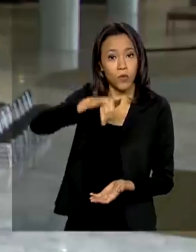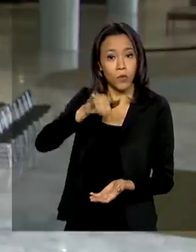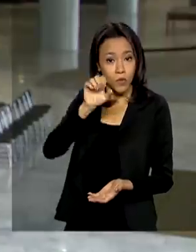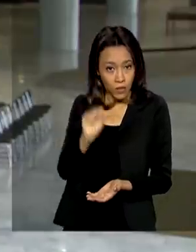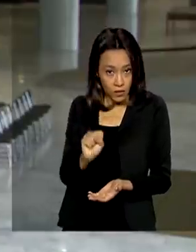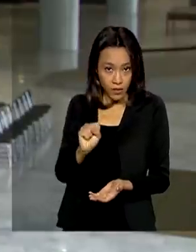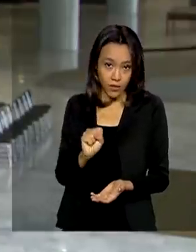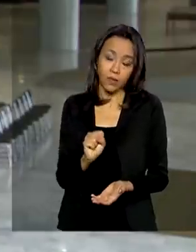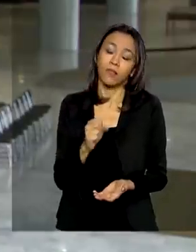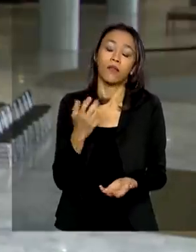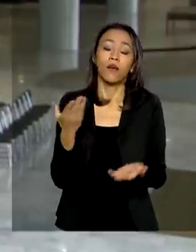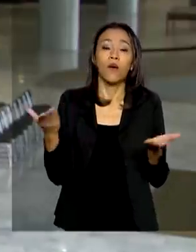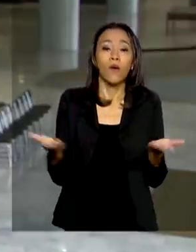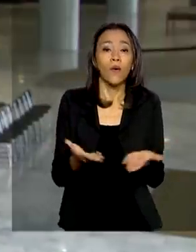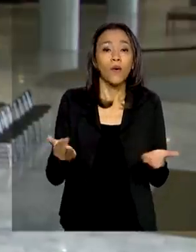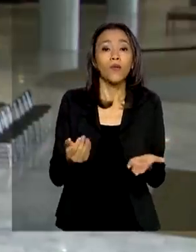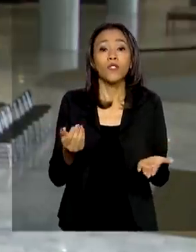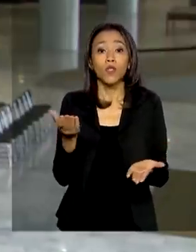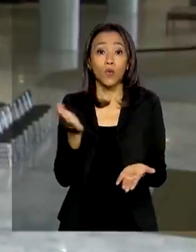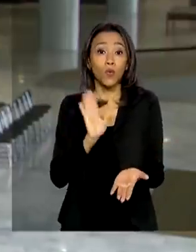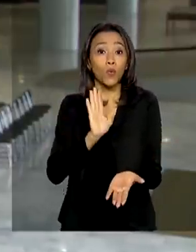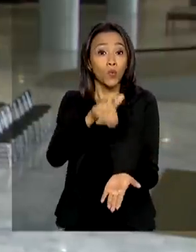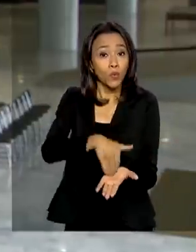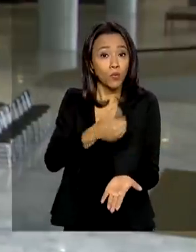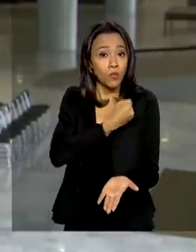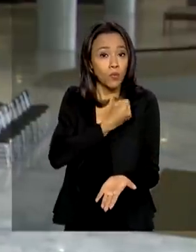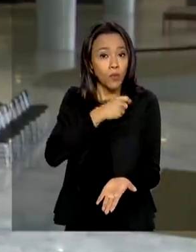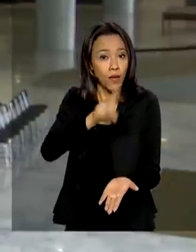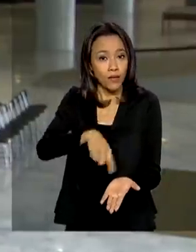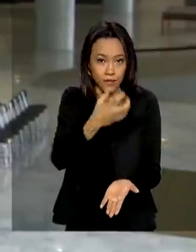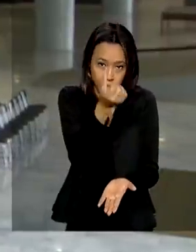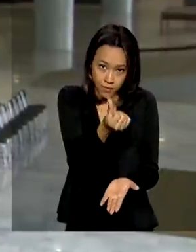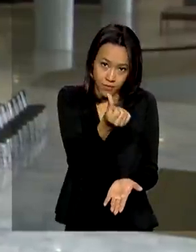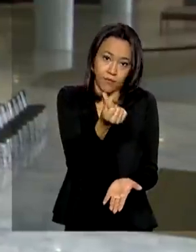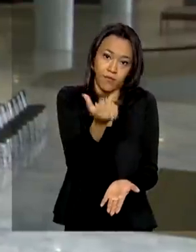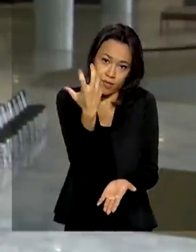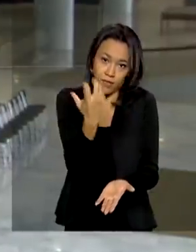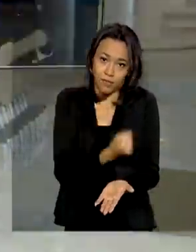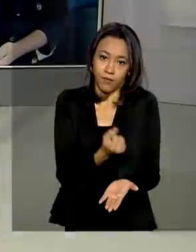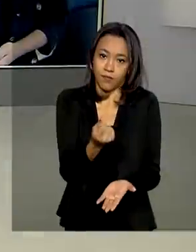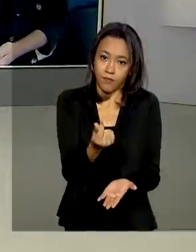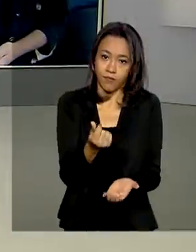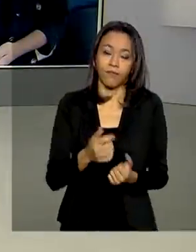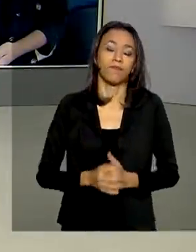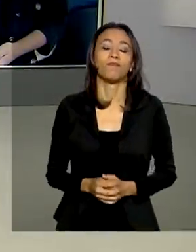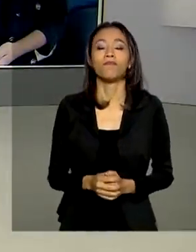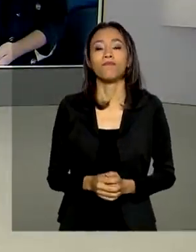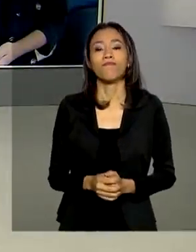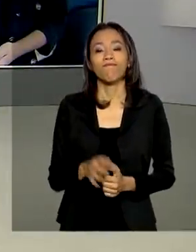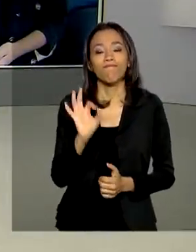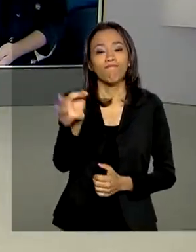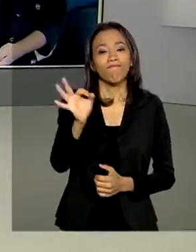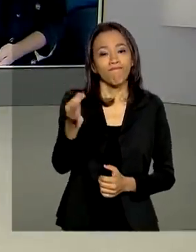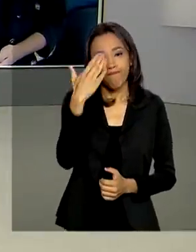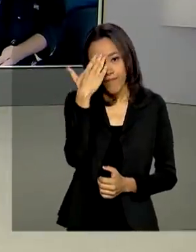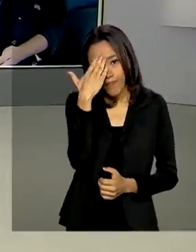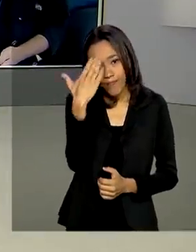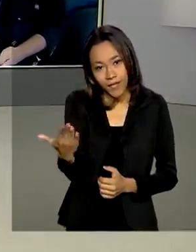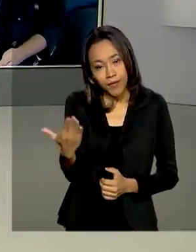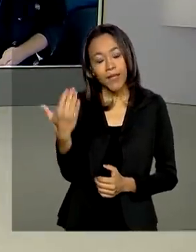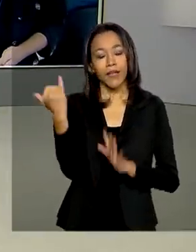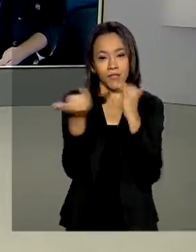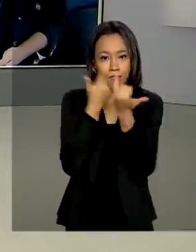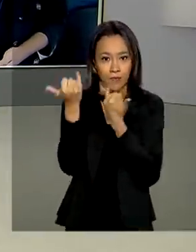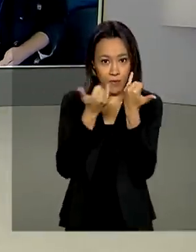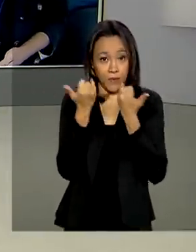Hoje é a vez de quem tem o final 6. Renata, voltamos com você. Tá certo, Luciana. Obrigada pelas suas